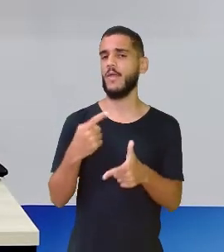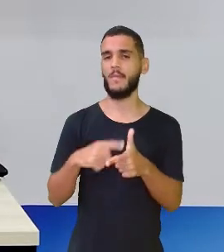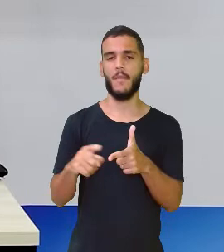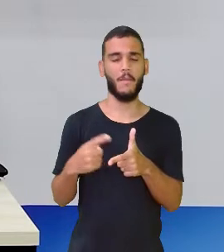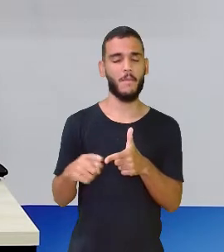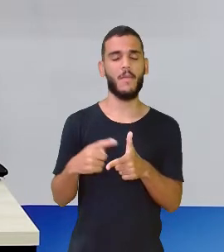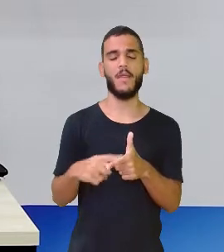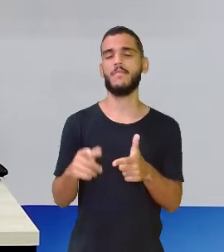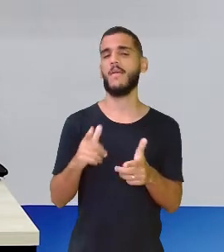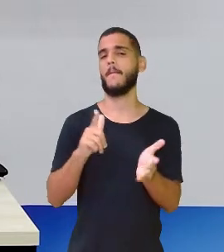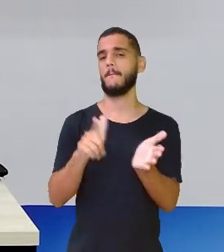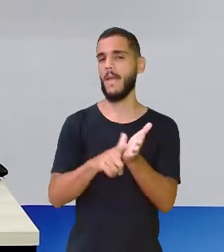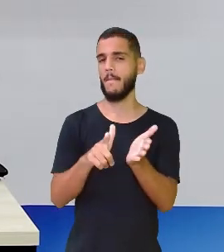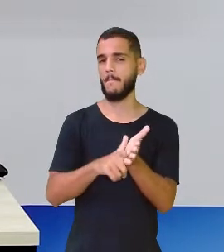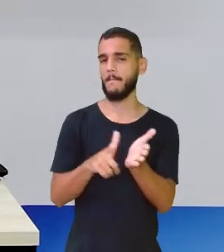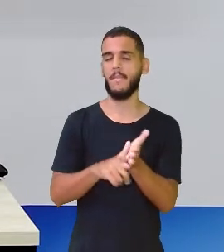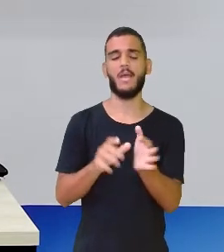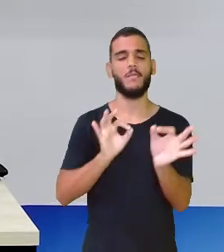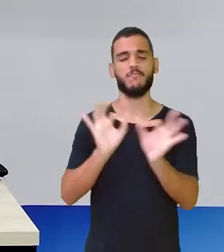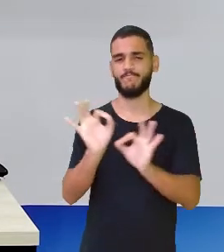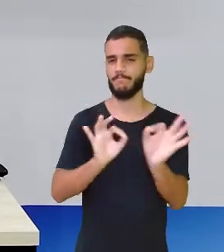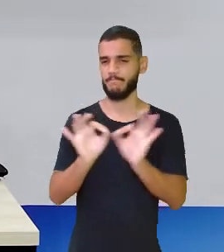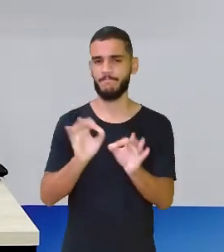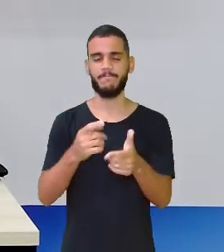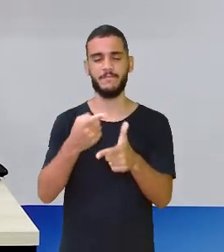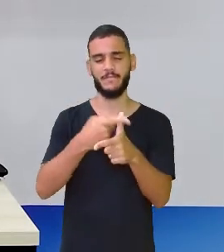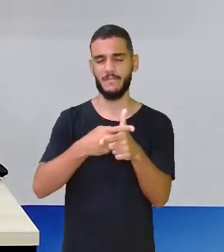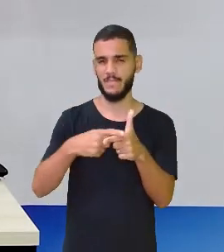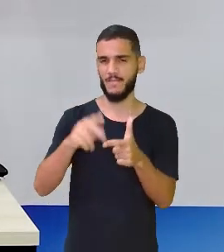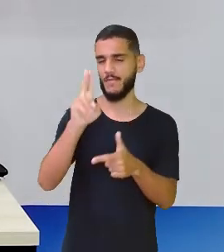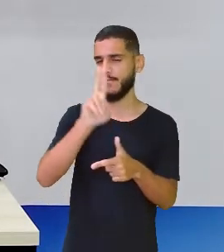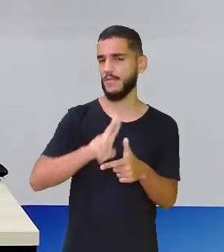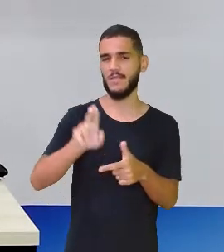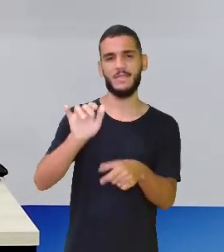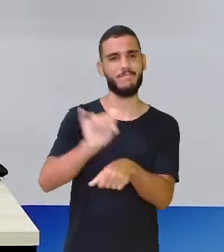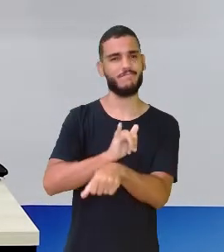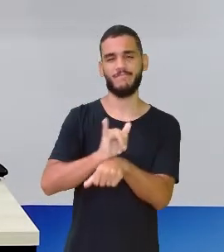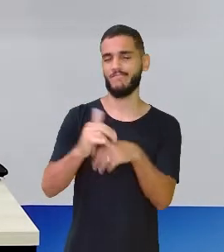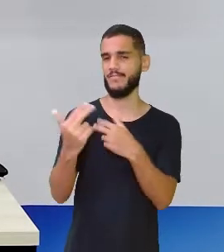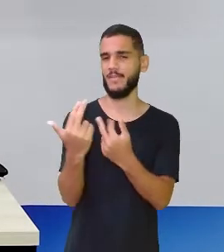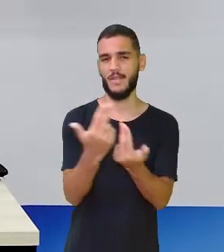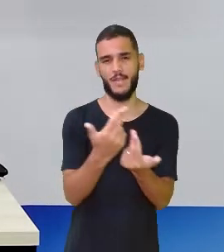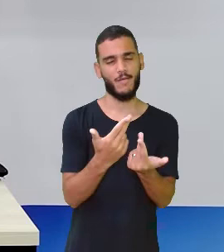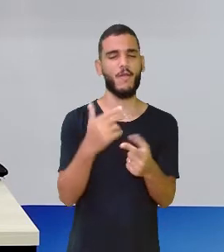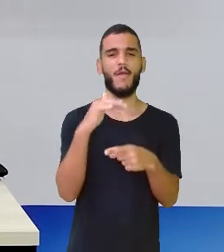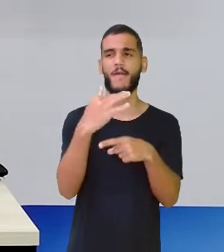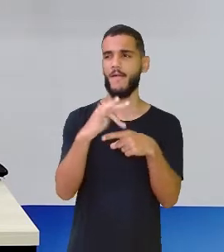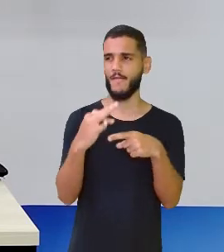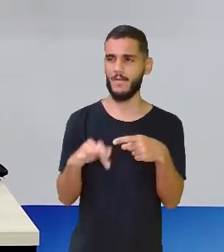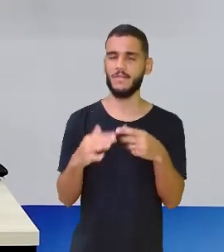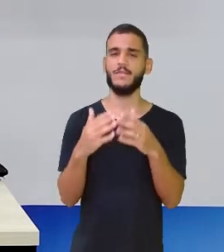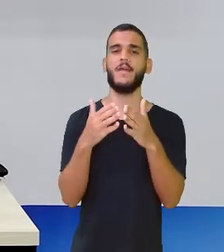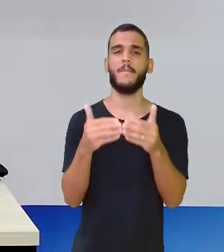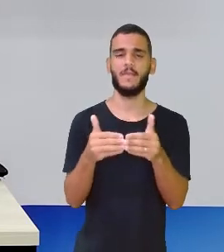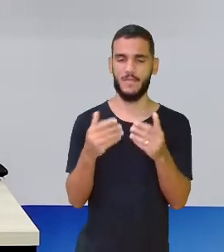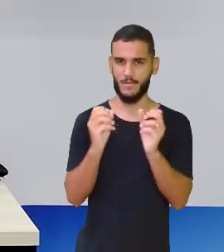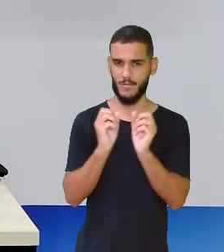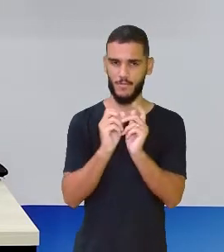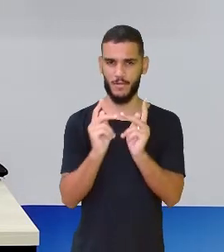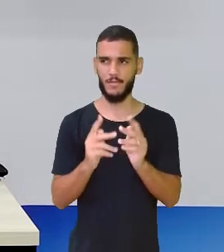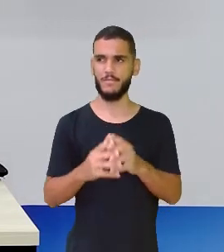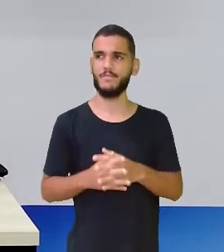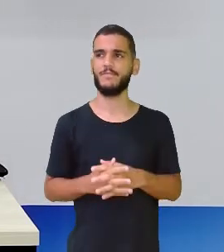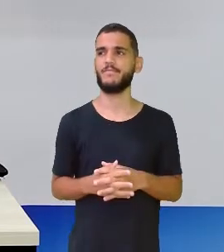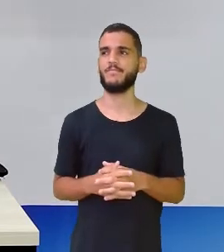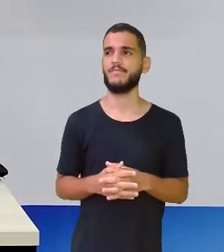Pega um pedaço de papel e divide a partir da fração que vai ser pedida. Certo? Vamos